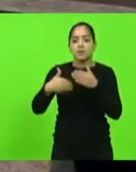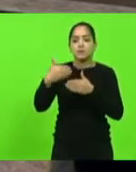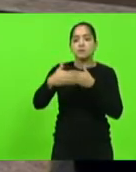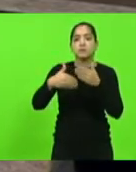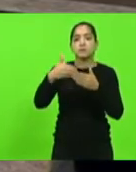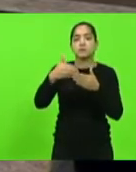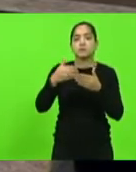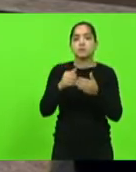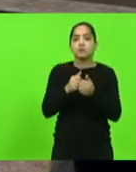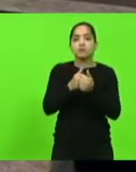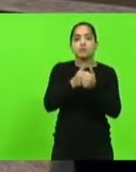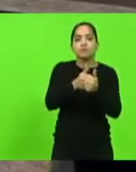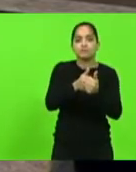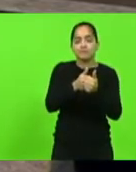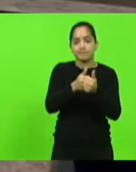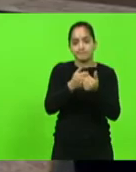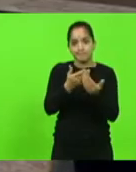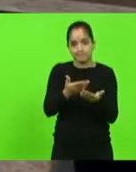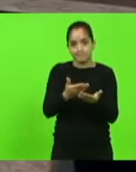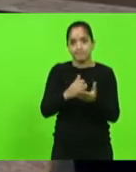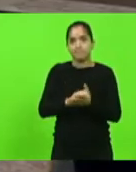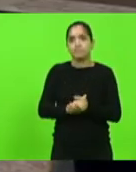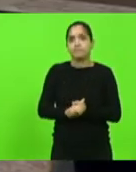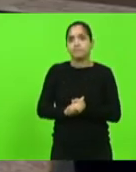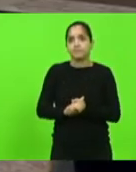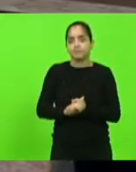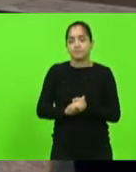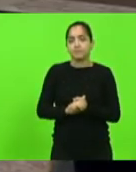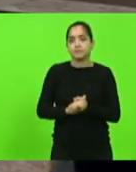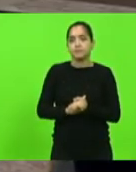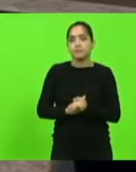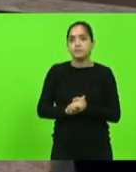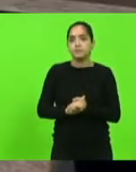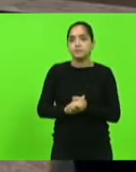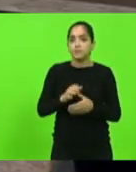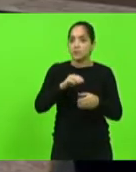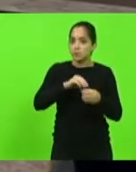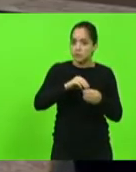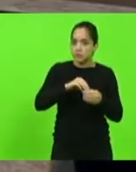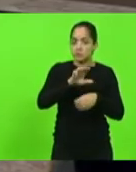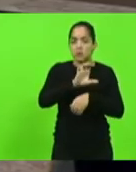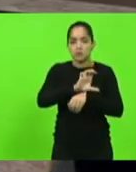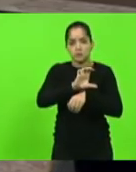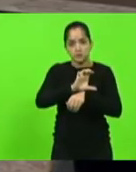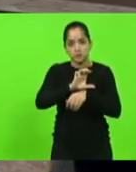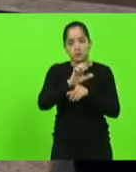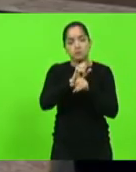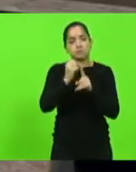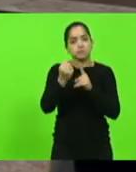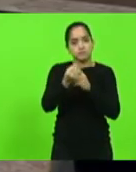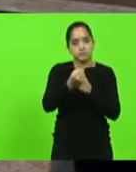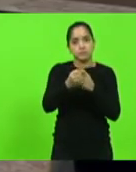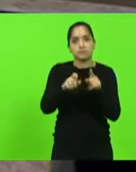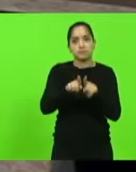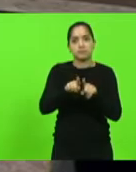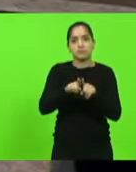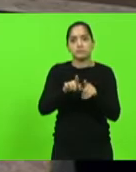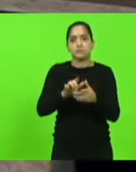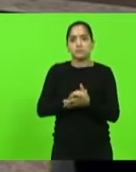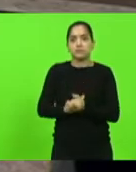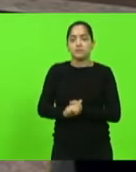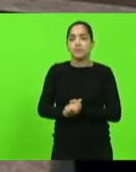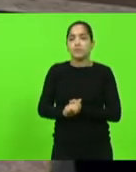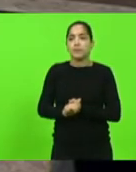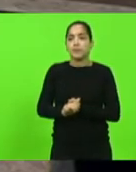aproximação do legislativo estadual com os legislativos municipais e com a sociedade catarinense como um todo. Era isso, muito obrigado, Deputado